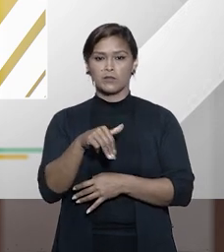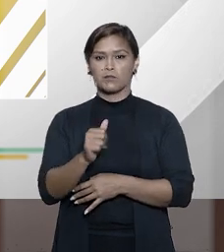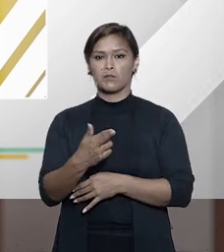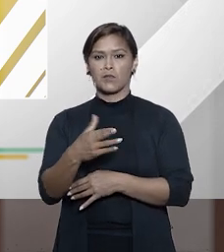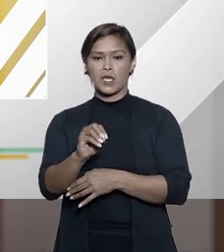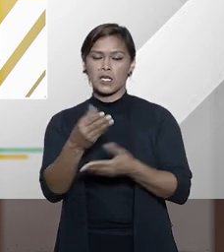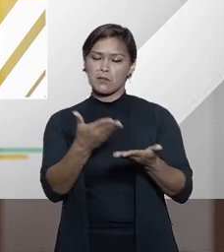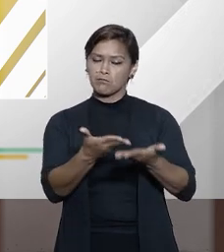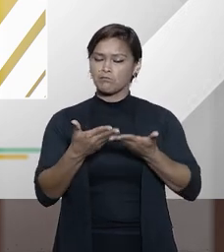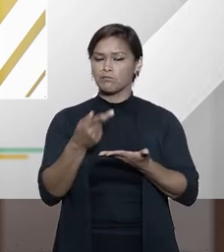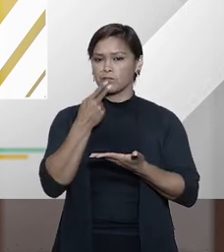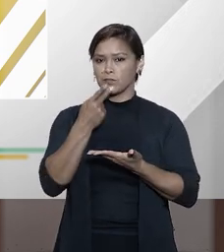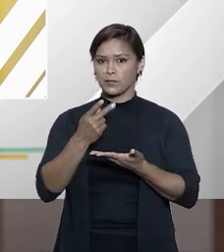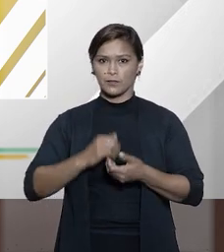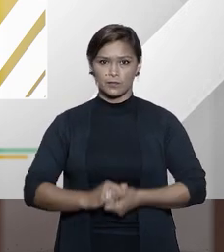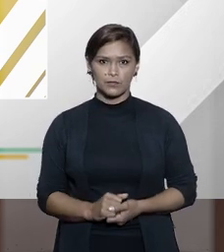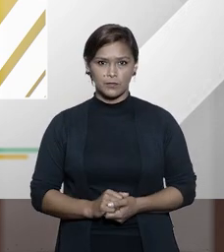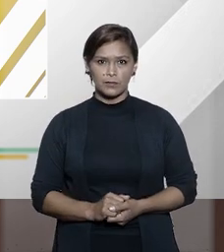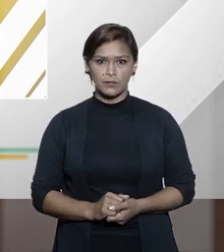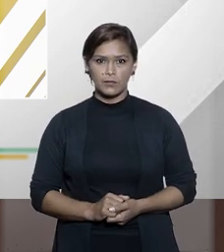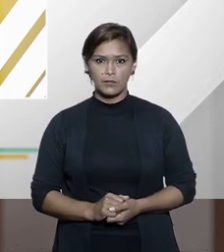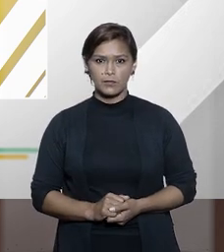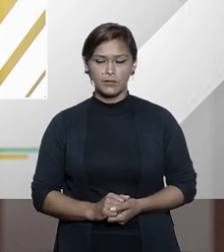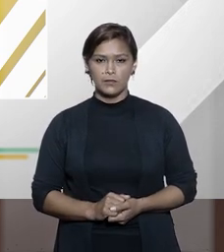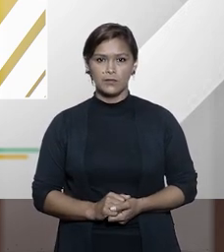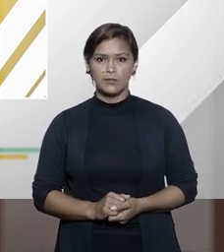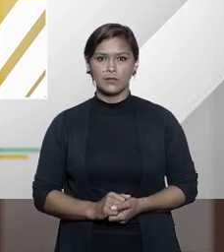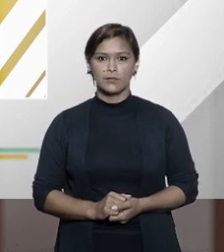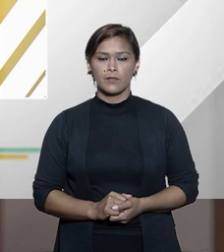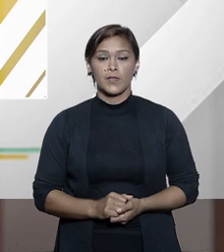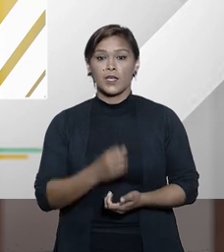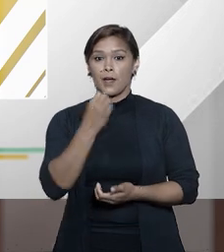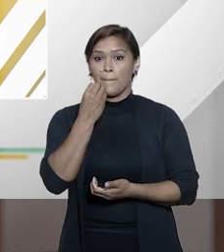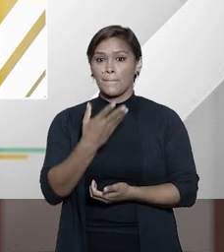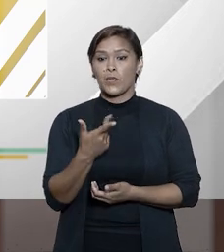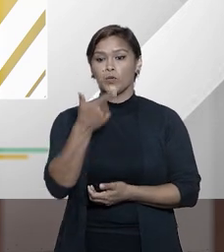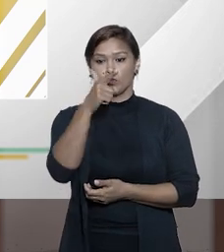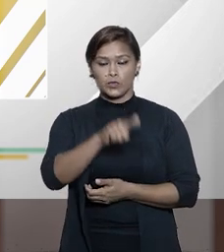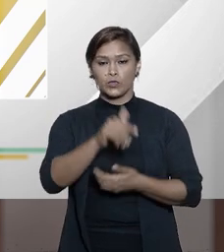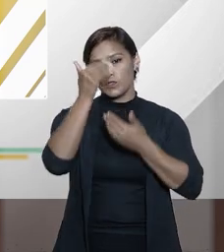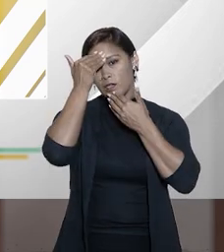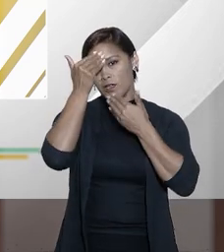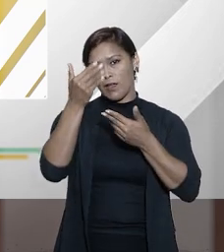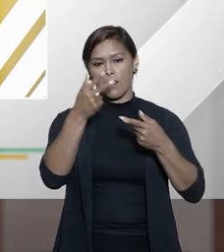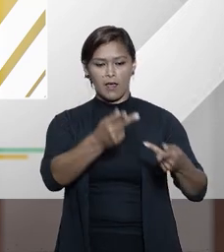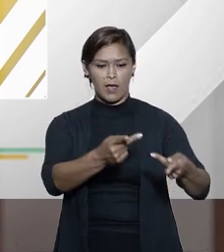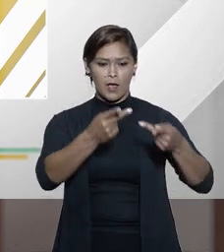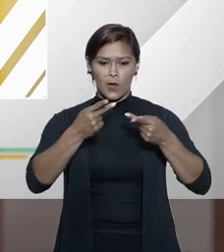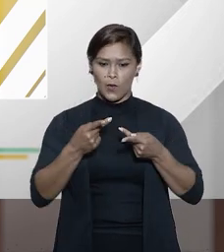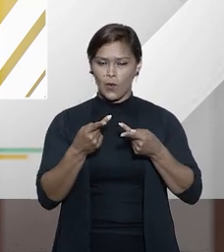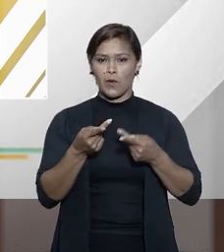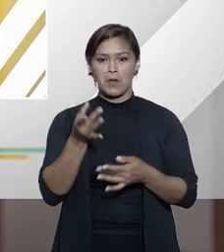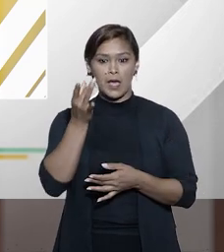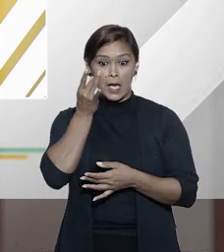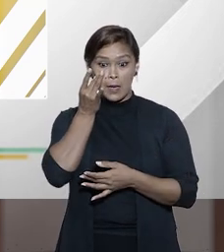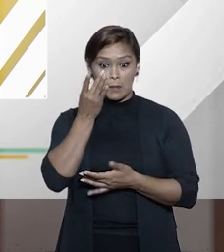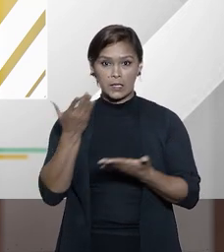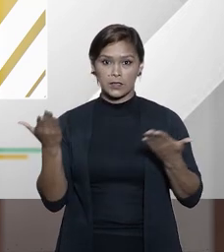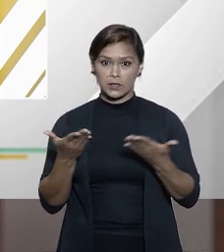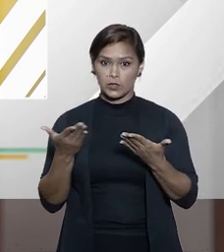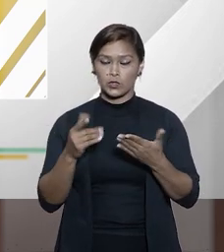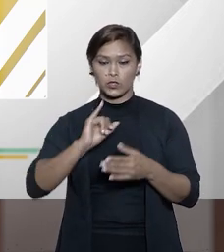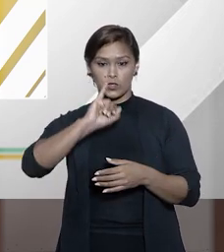Rosa Lula, por favor, pode começar. Bom, novamente agradecendo a presença aqui